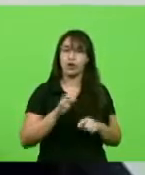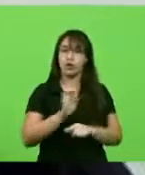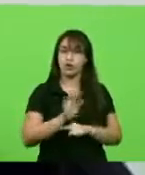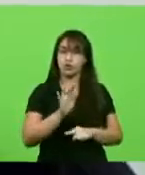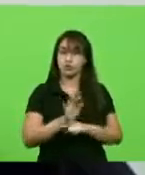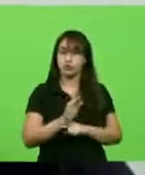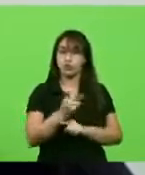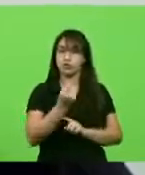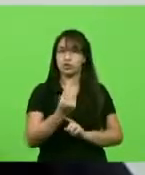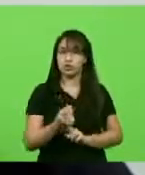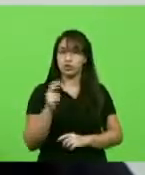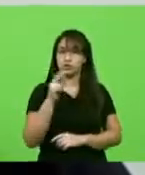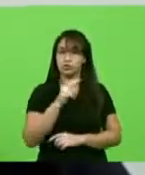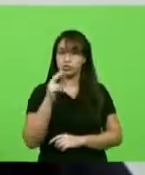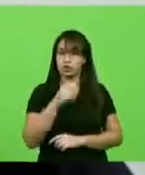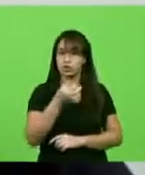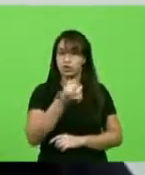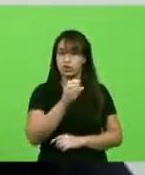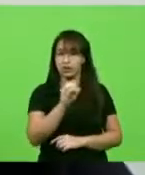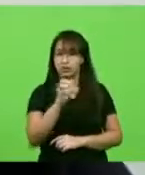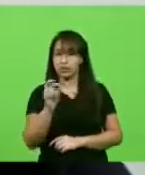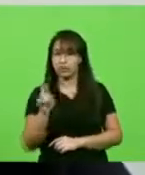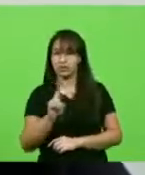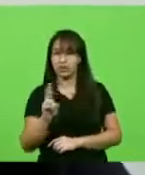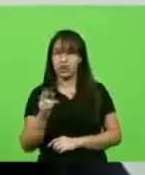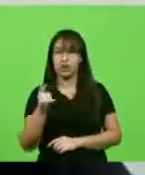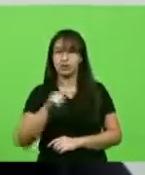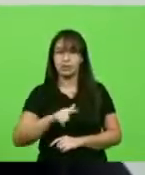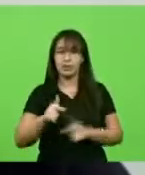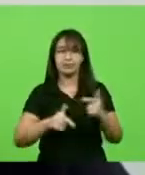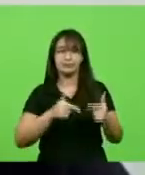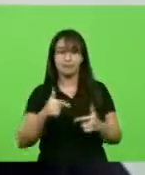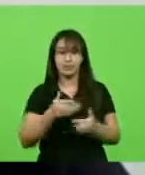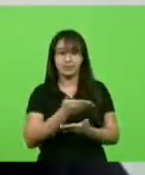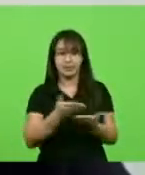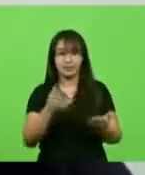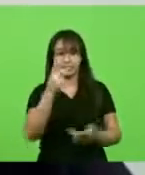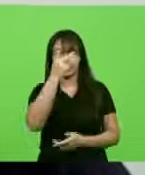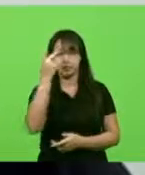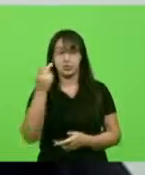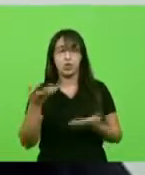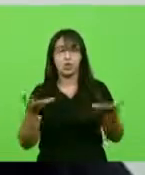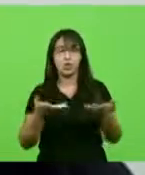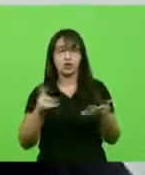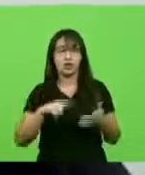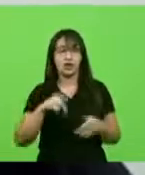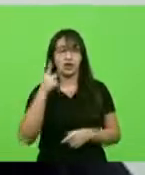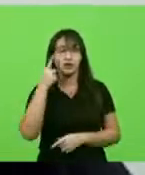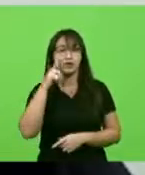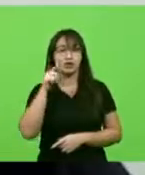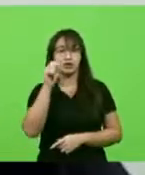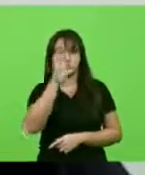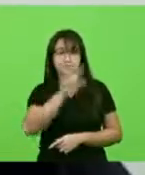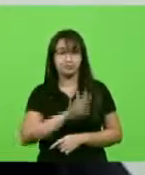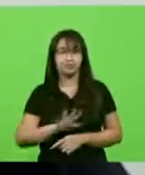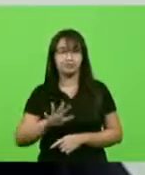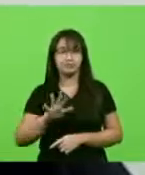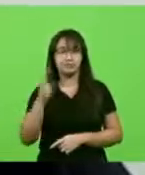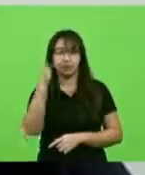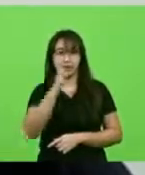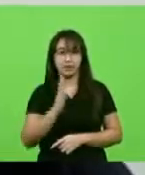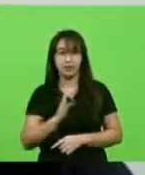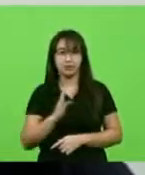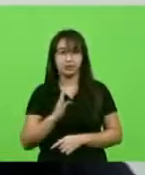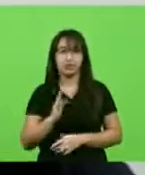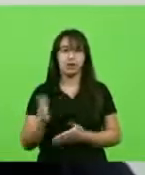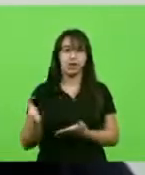reais e por empregos. A propósito, hoje é o dia nacional de mobilização por comida